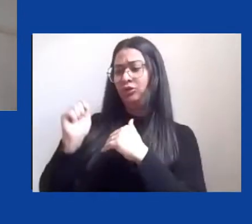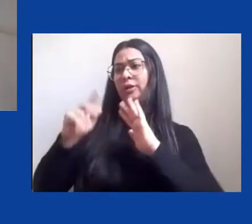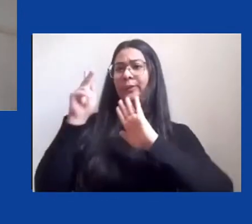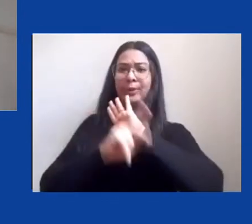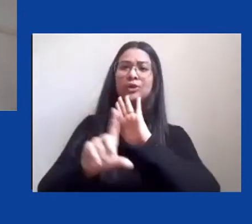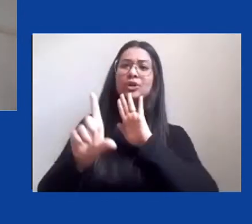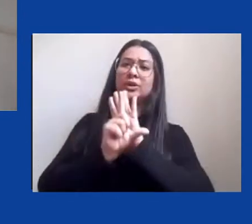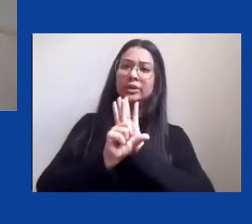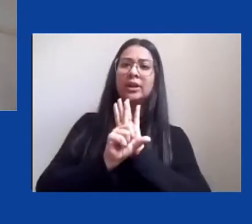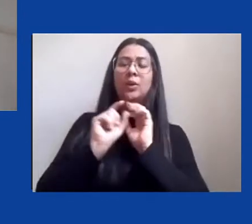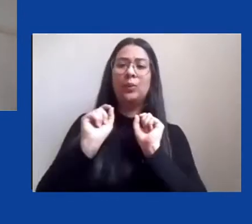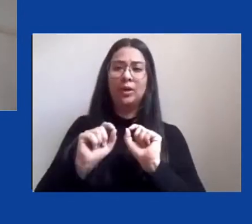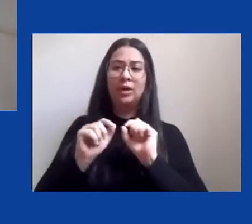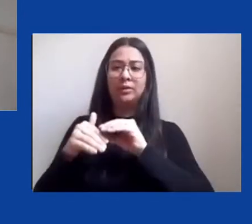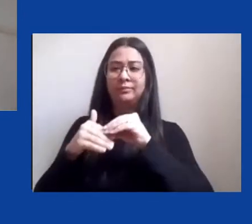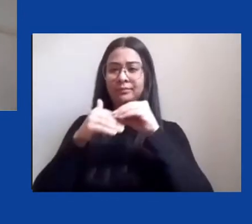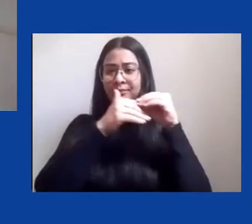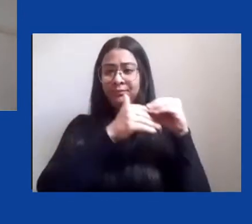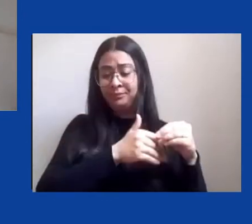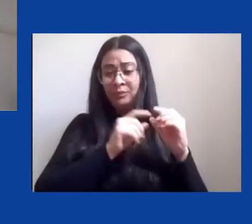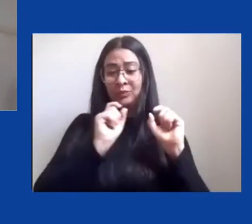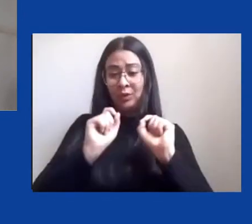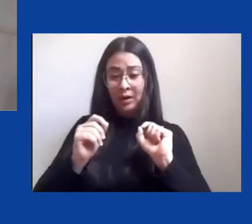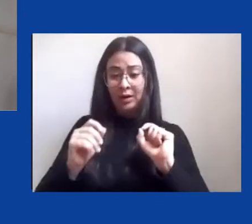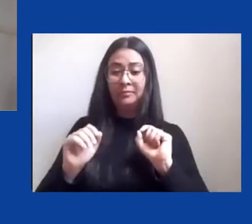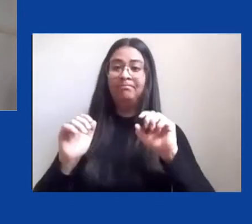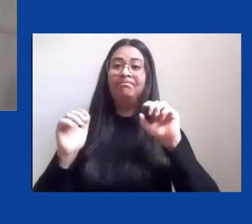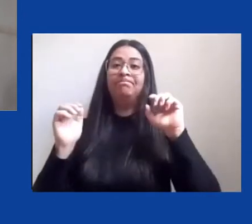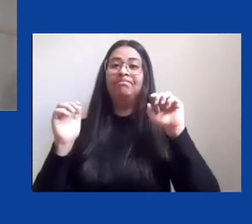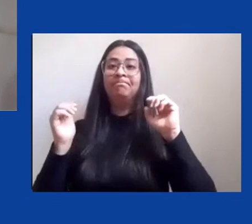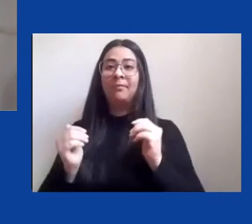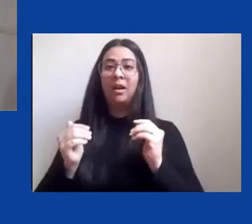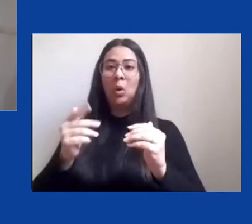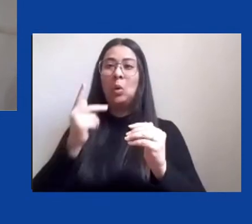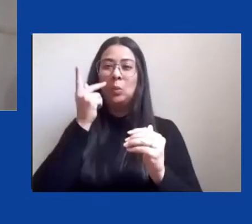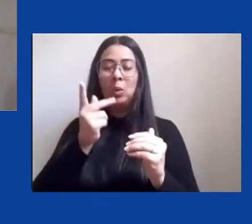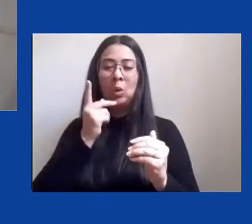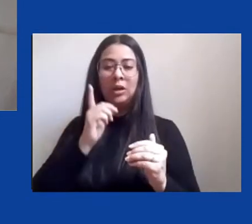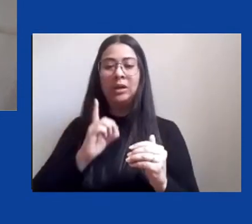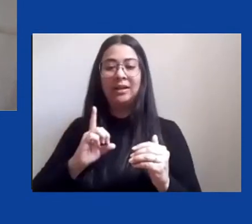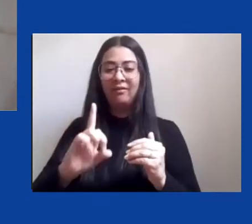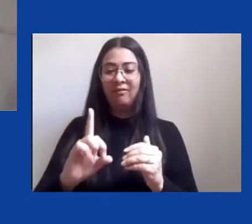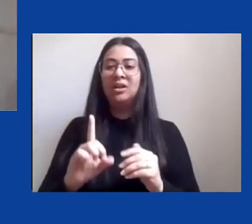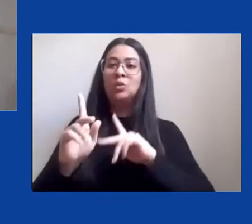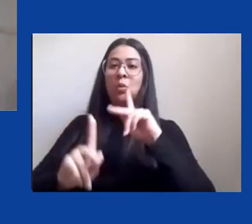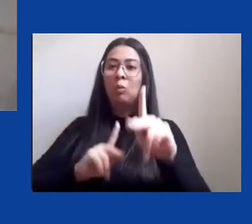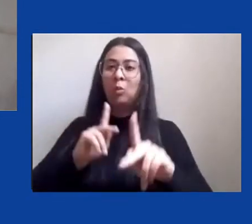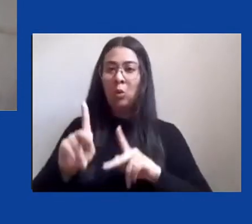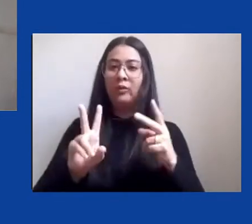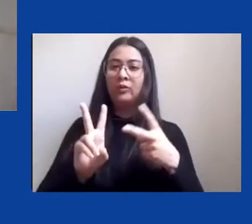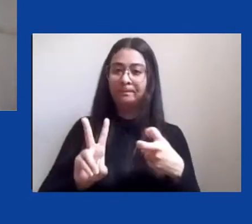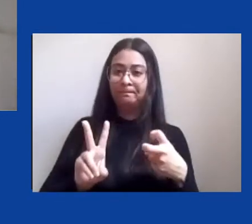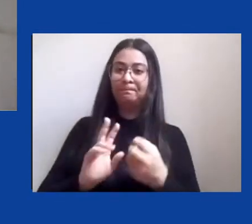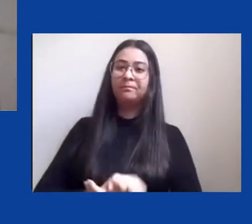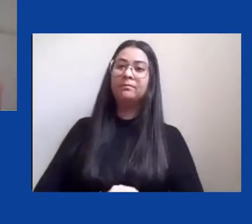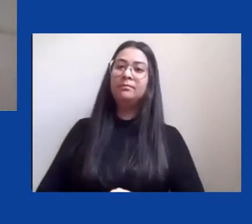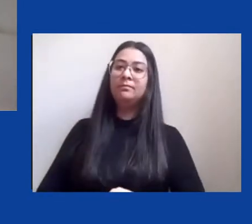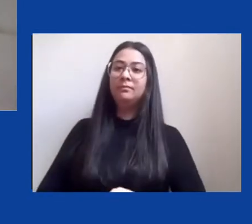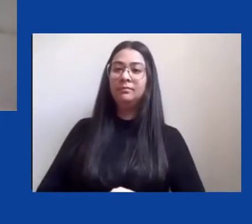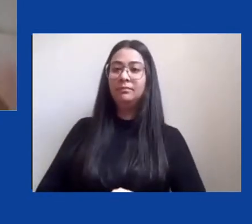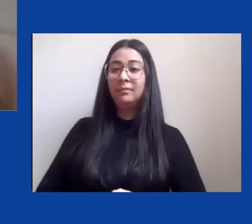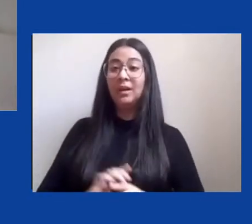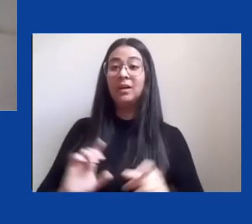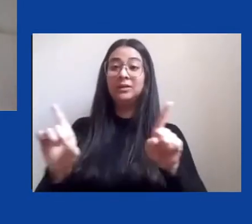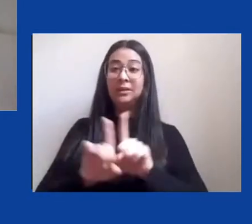trazido pela frente parlamentar mista em defesa dos direitos dos povos indígenas bom nós temos aí a PIB que tem feito